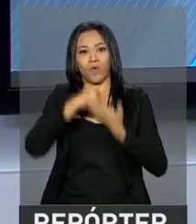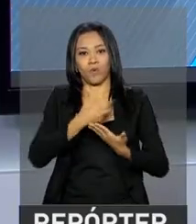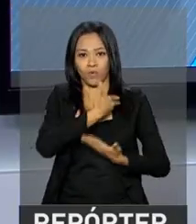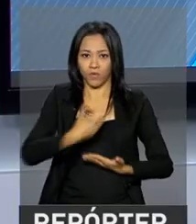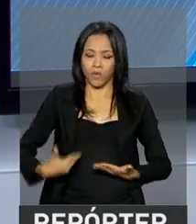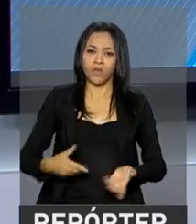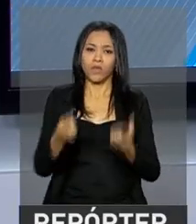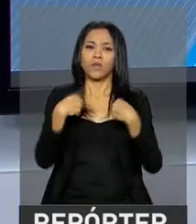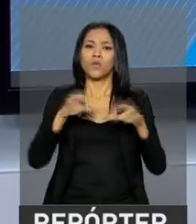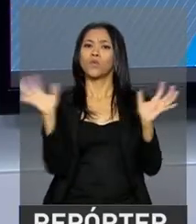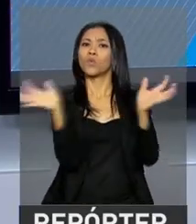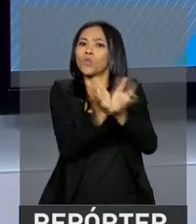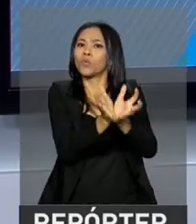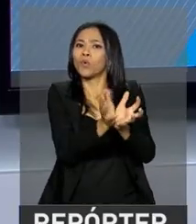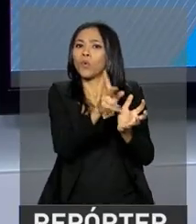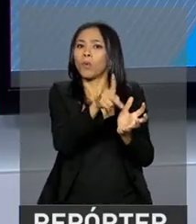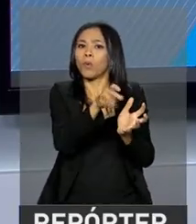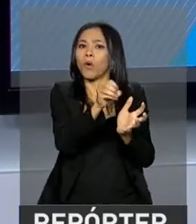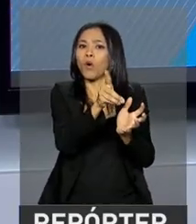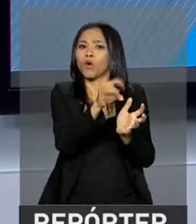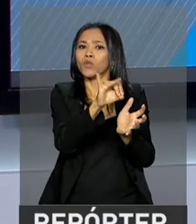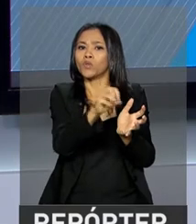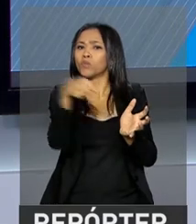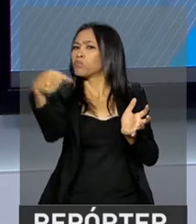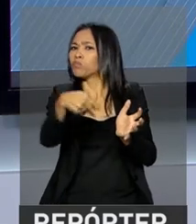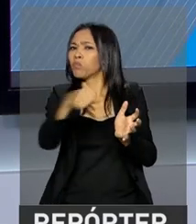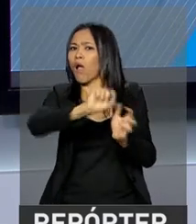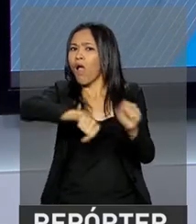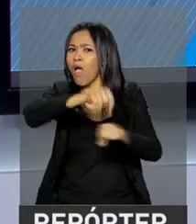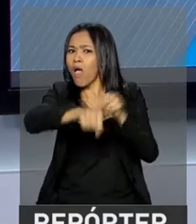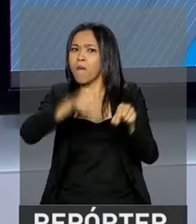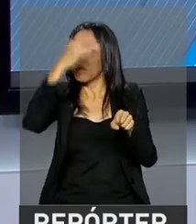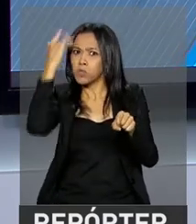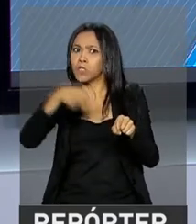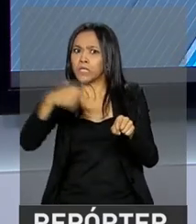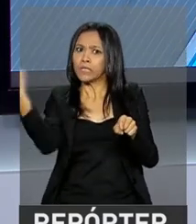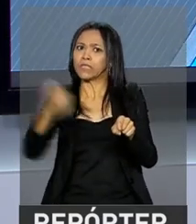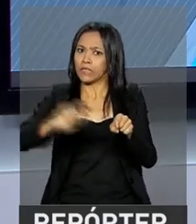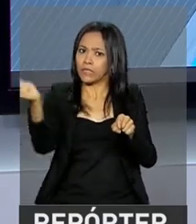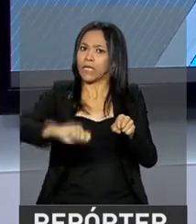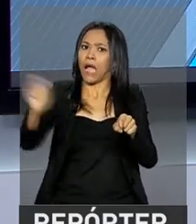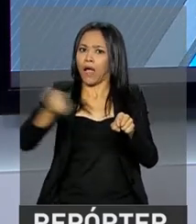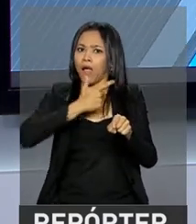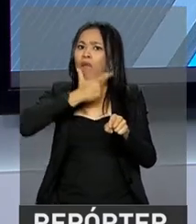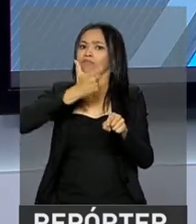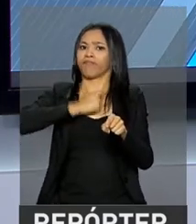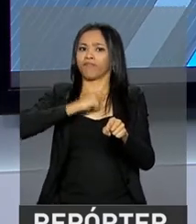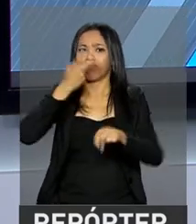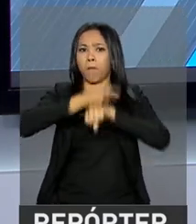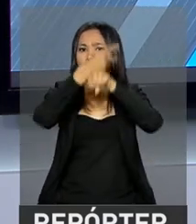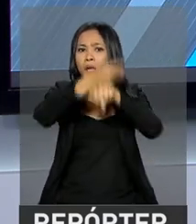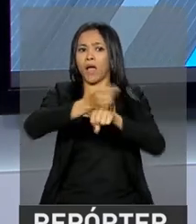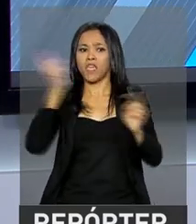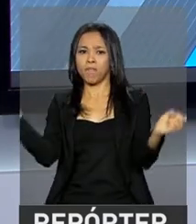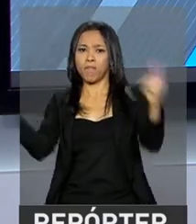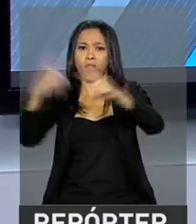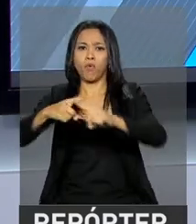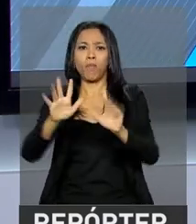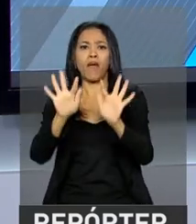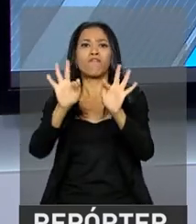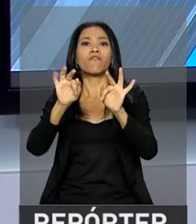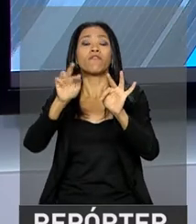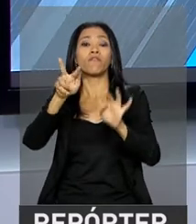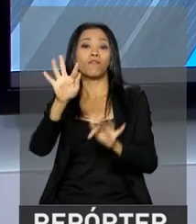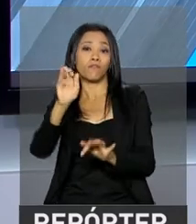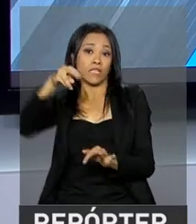A categoria Pódio é um patrocínio para atletas com chances de medalhas e de disputar finais nos Jogos